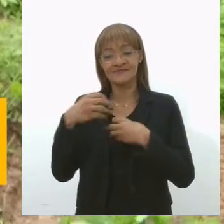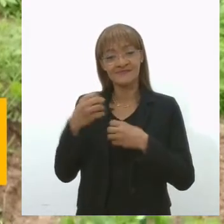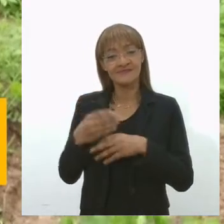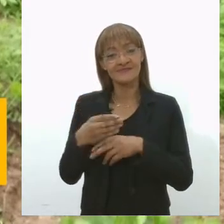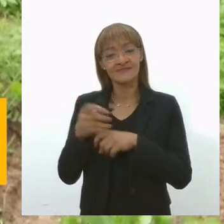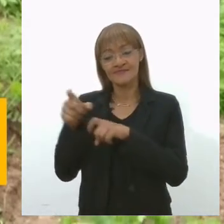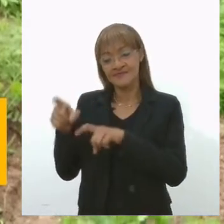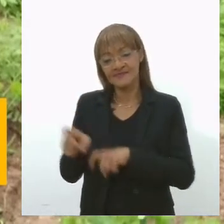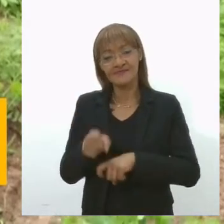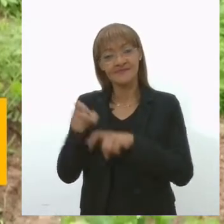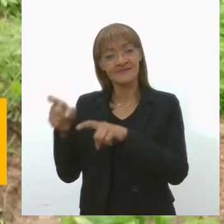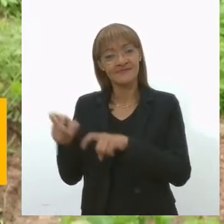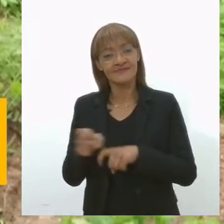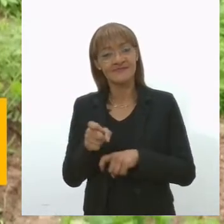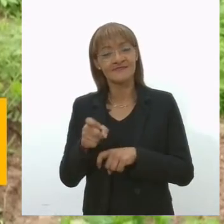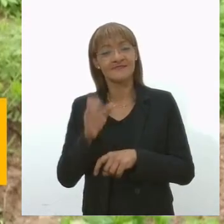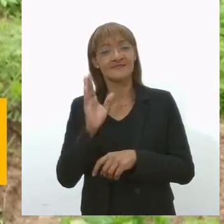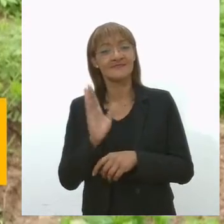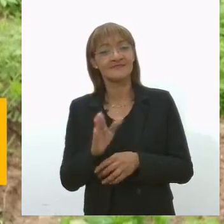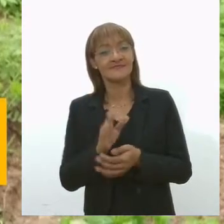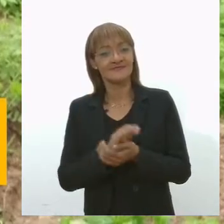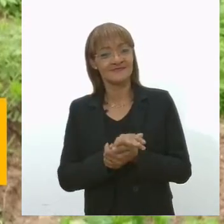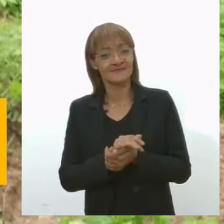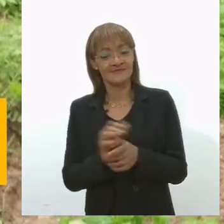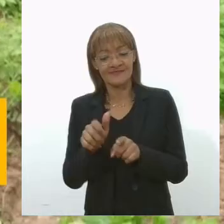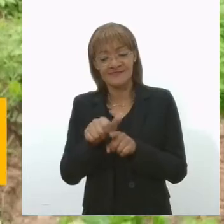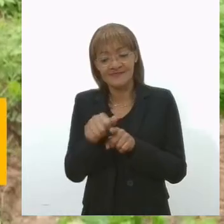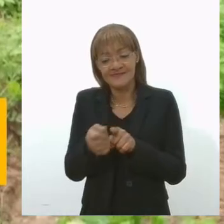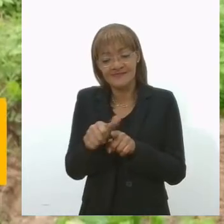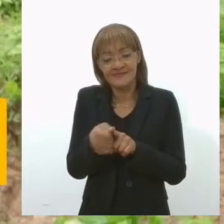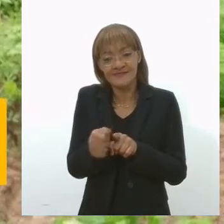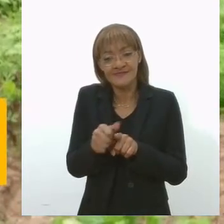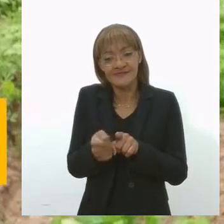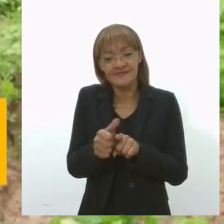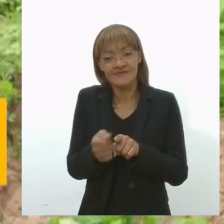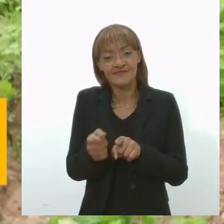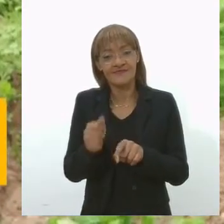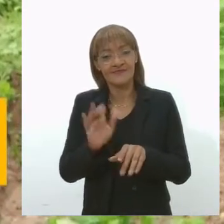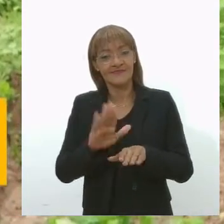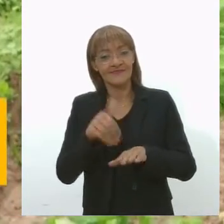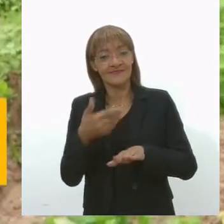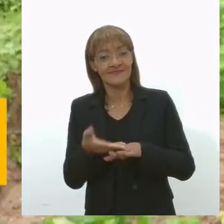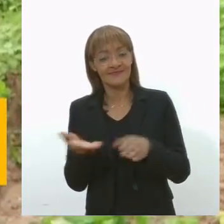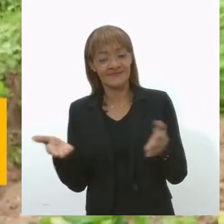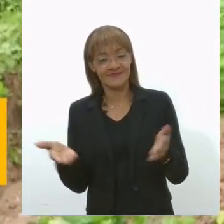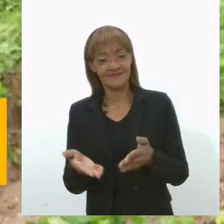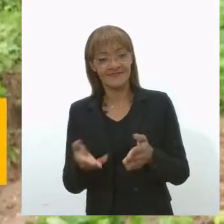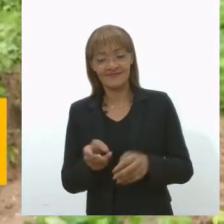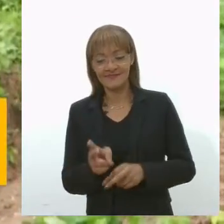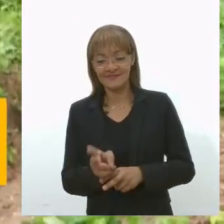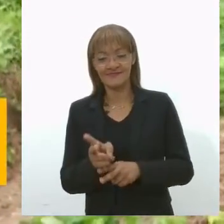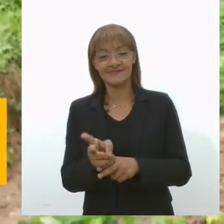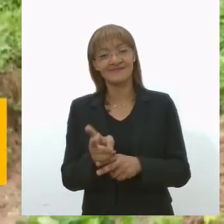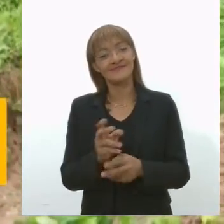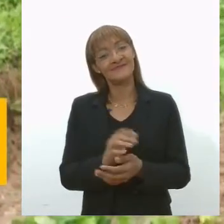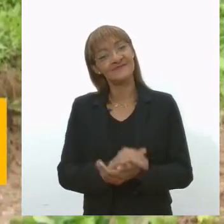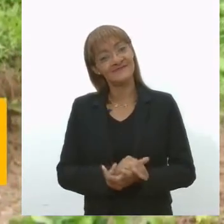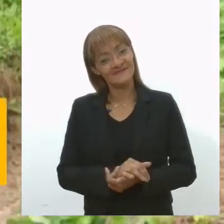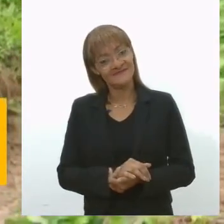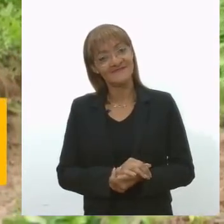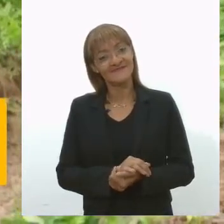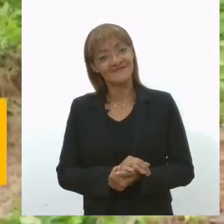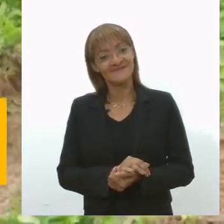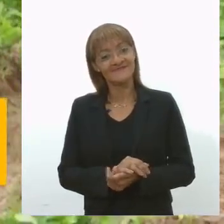E já plantando também o amendoim. E até hoje, eu ainda continuo plantando ele. E isso, aí eu, como diz,